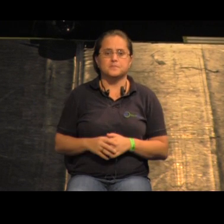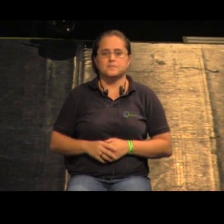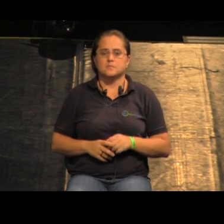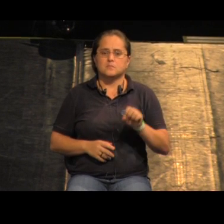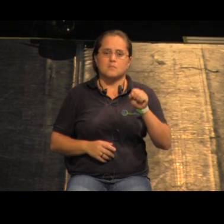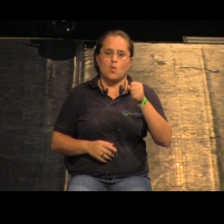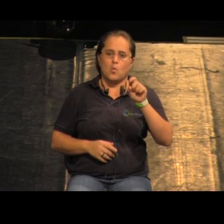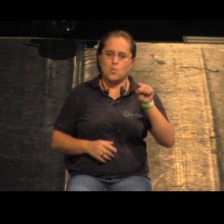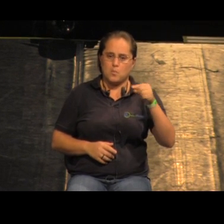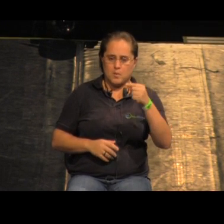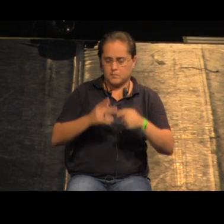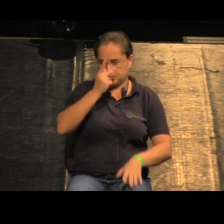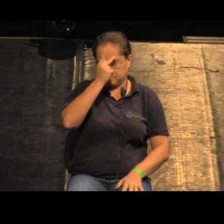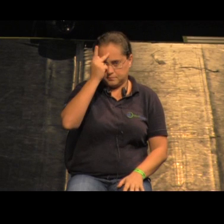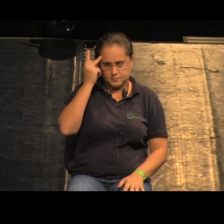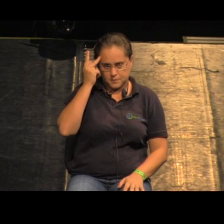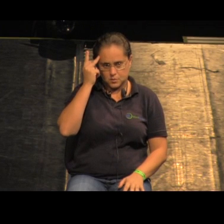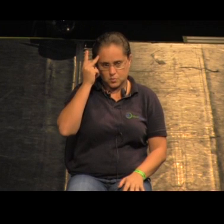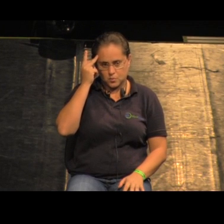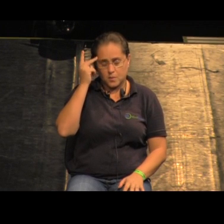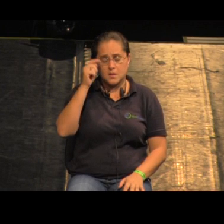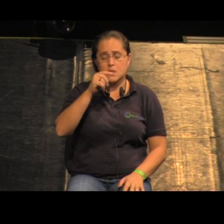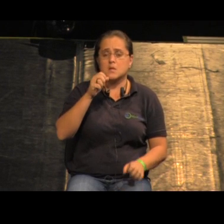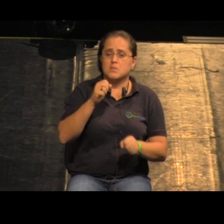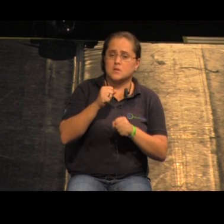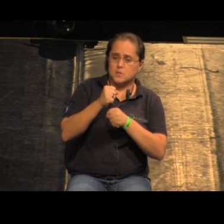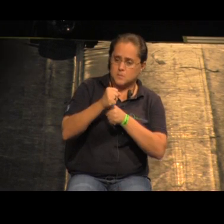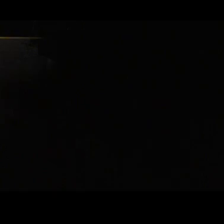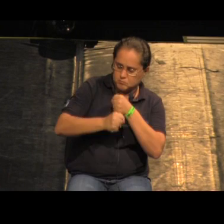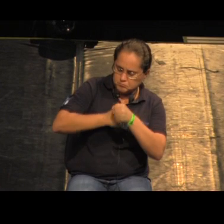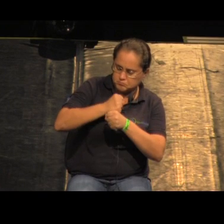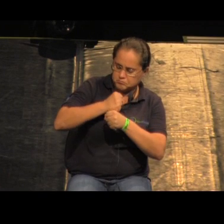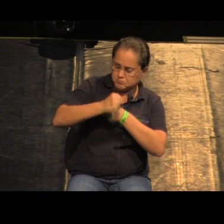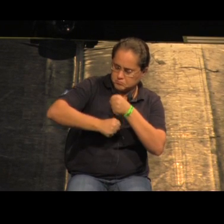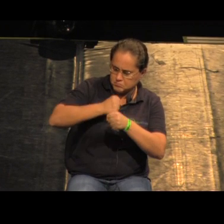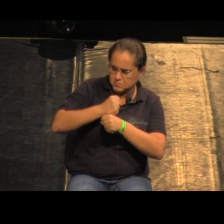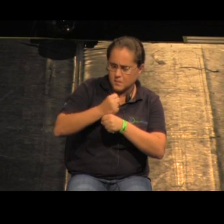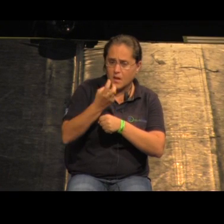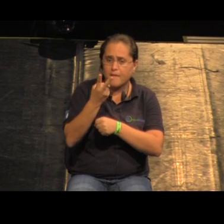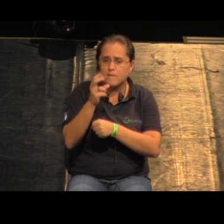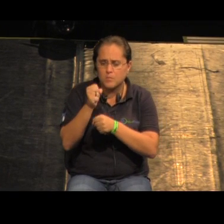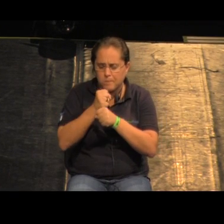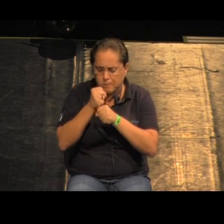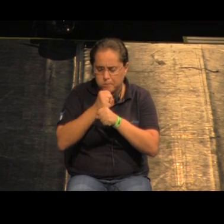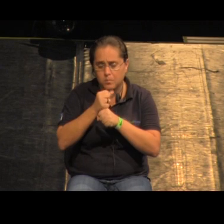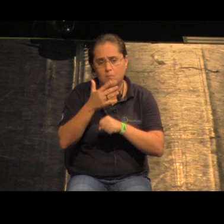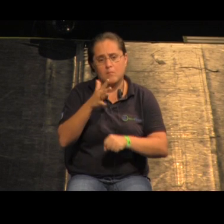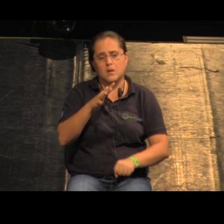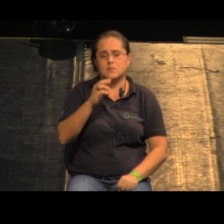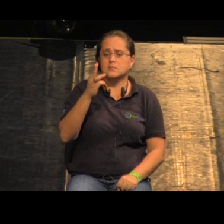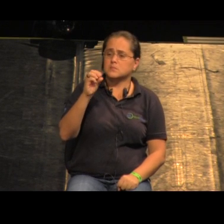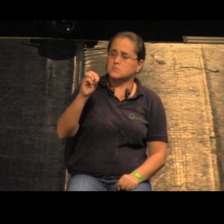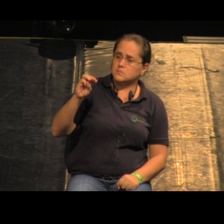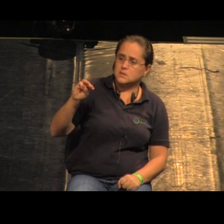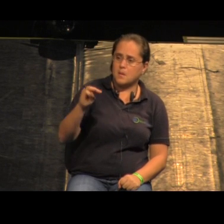8 mil moradores, eles estimavam que em 20 anos esses 8 mil seriam 30 mil, para vocês verem a velocidade